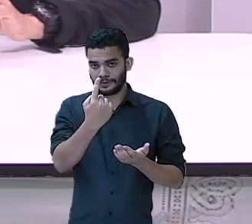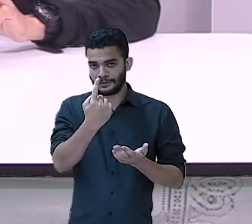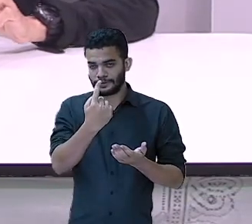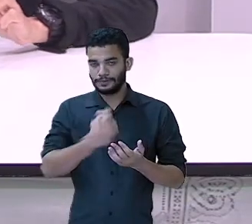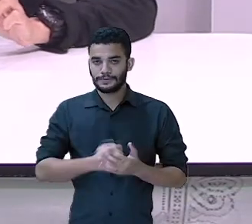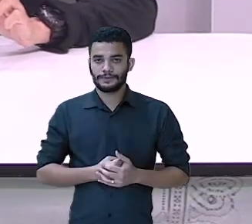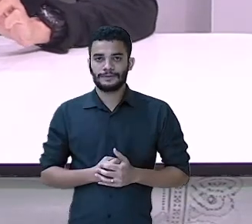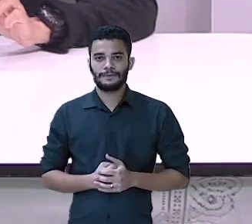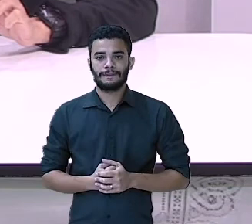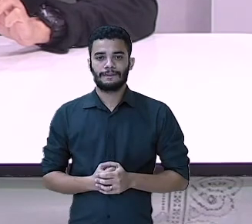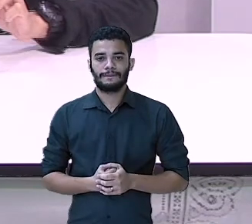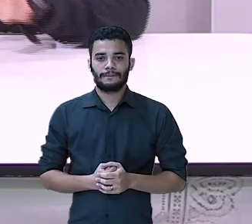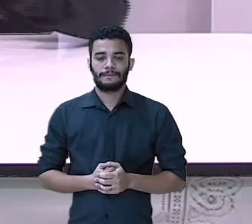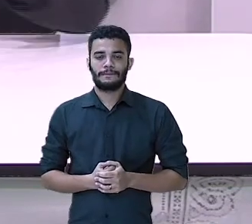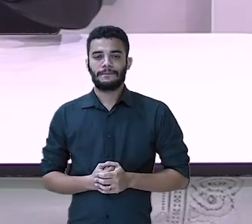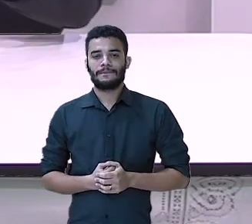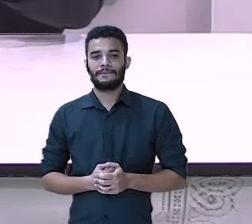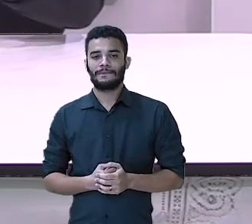Mais uma.